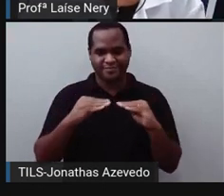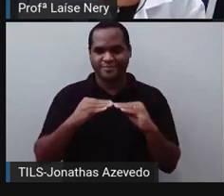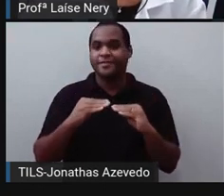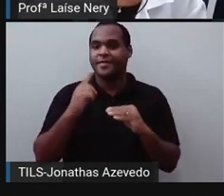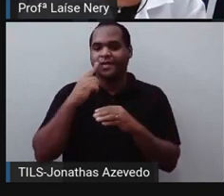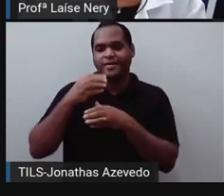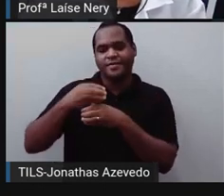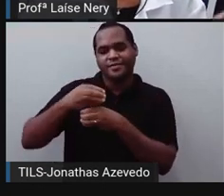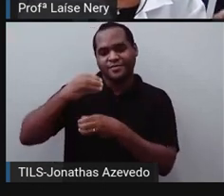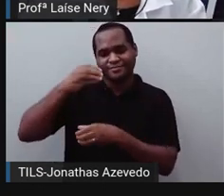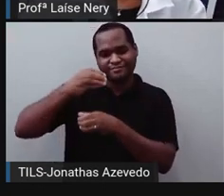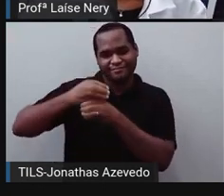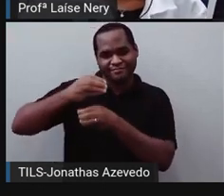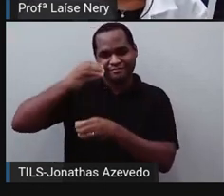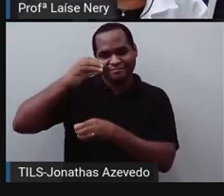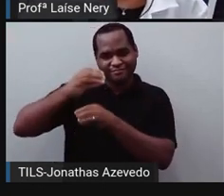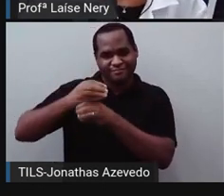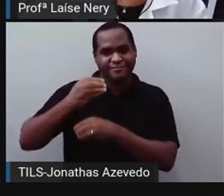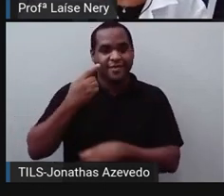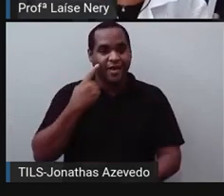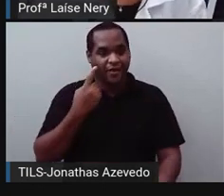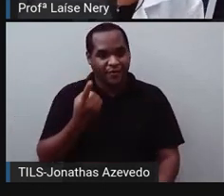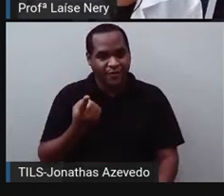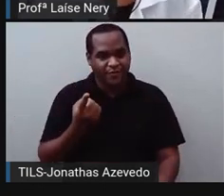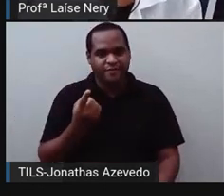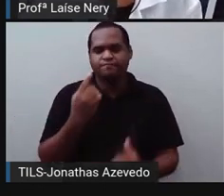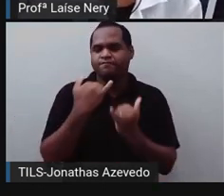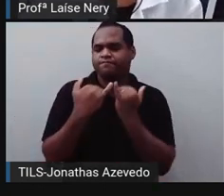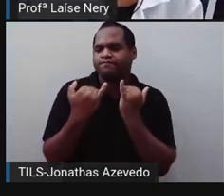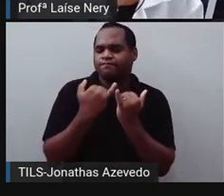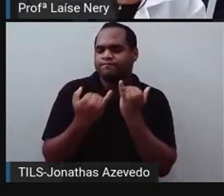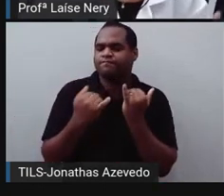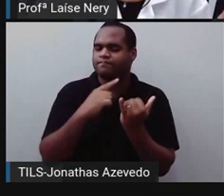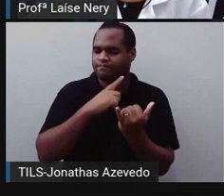Olha só como eles têm os formatos parecidos.